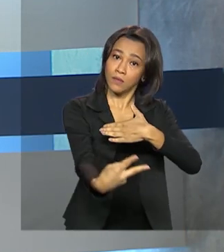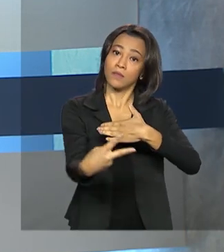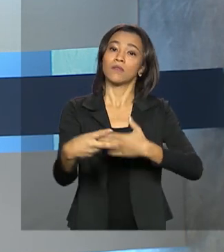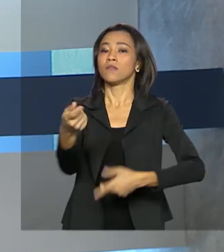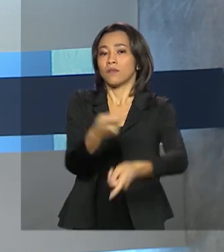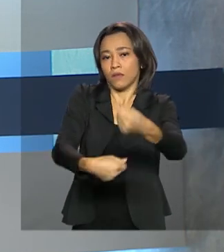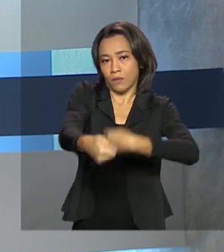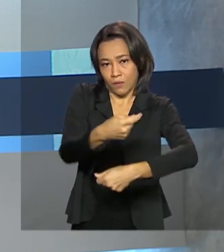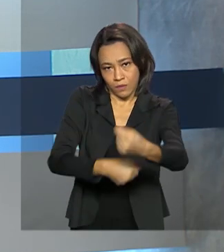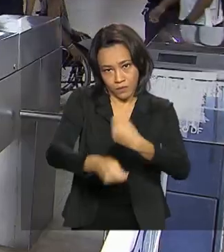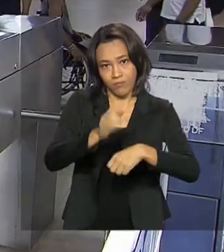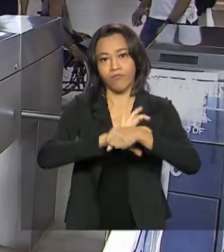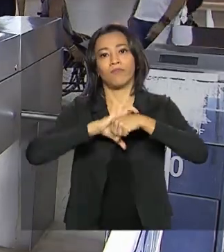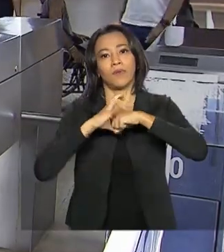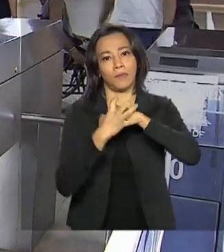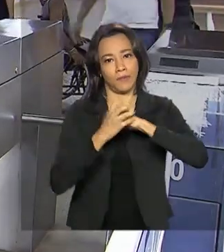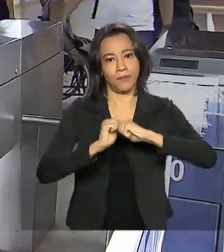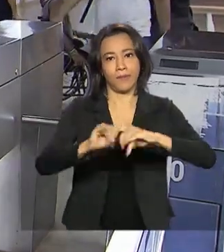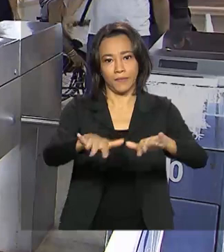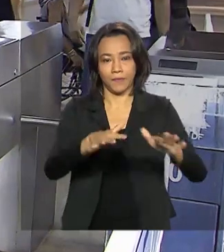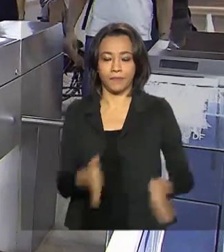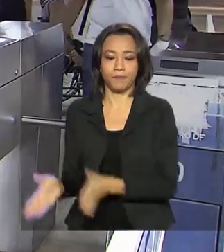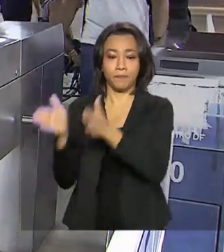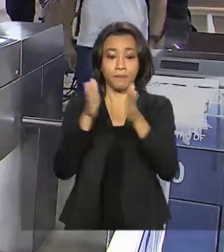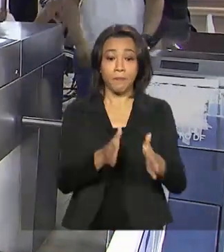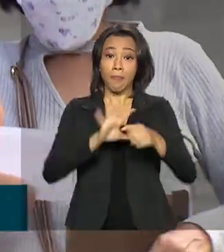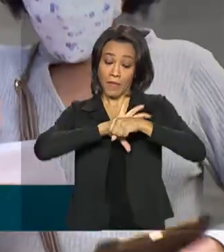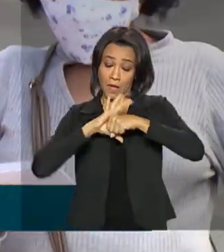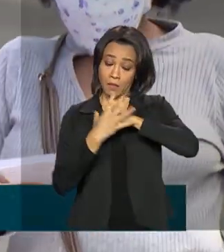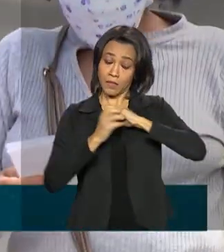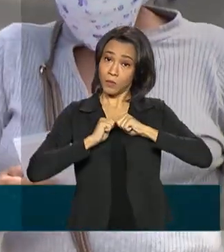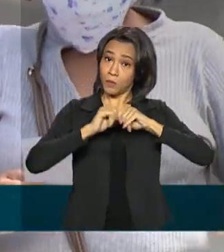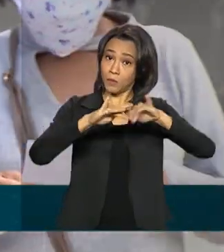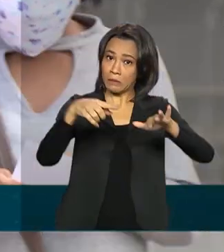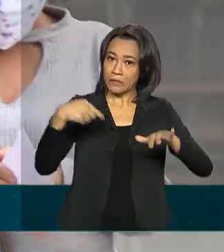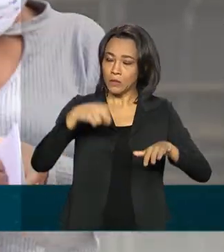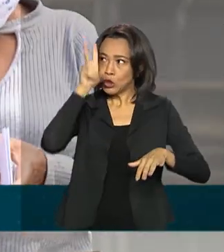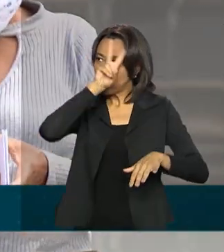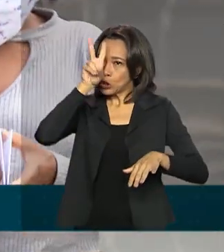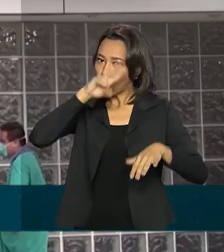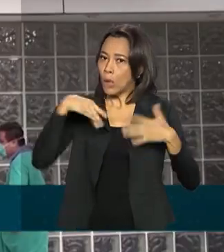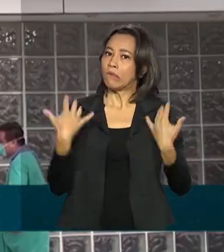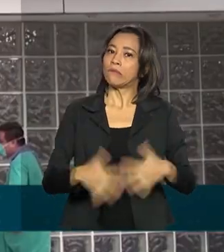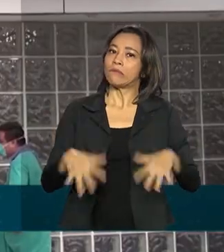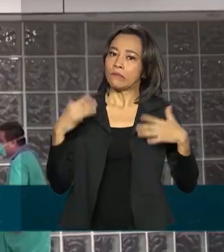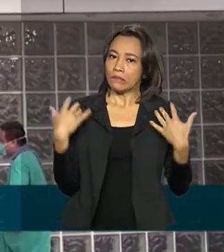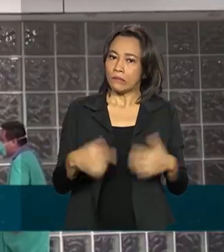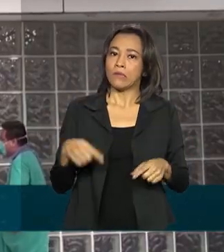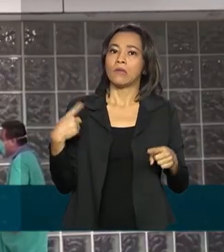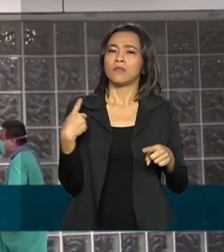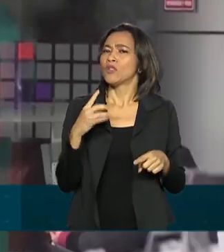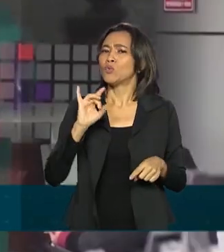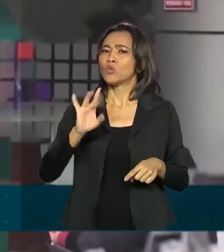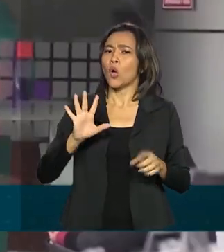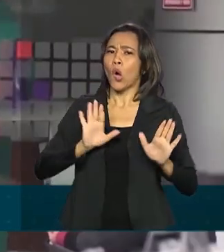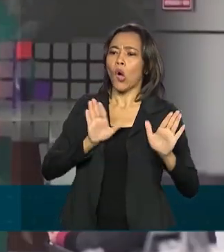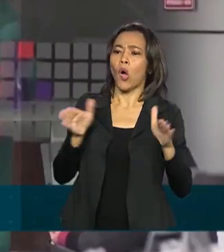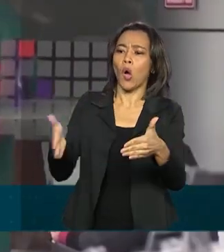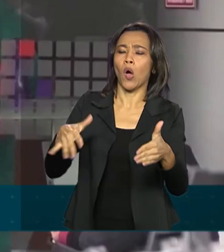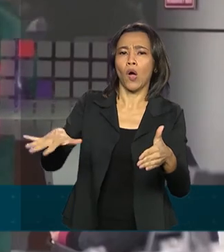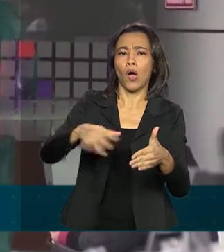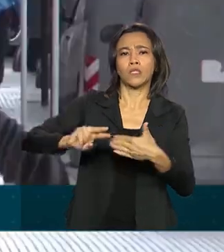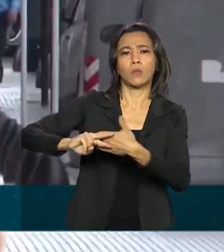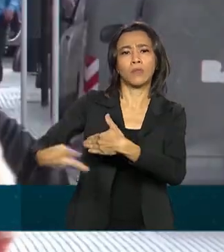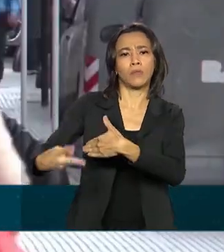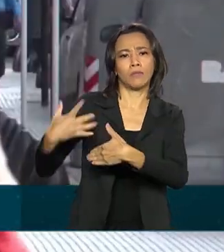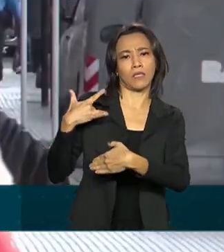pandemia. A pandemia do novo coronavírus vai entrar para a história não só pelos efeitos na saúde da população mundial,